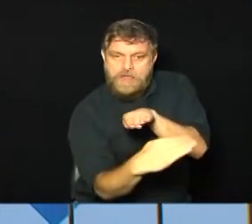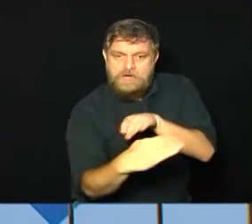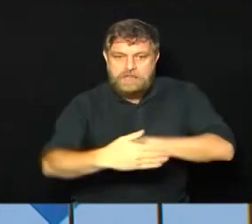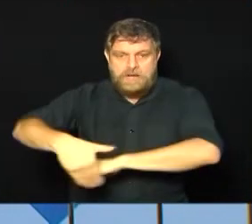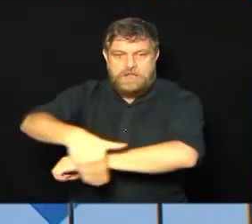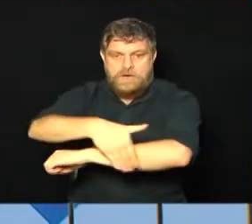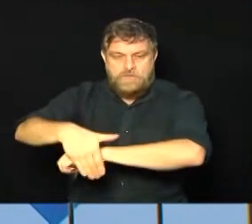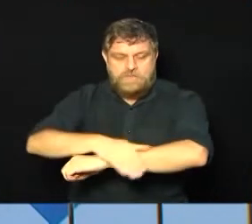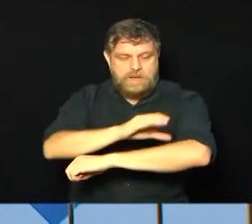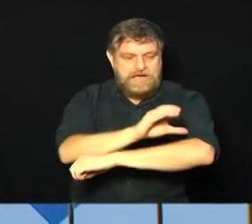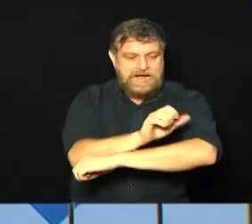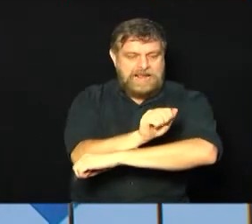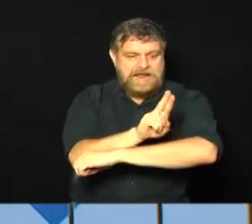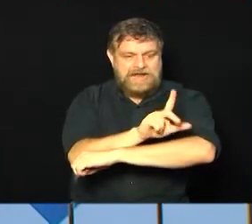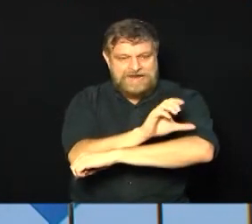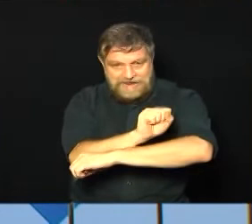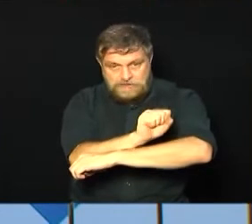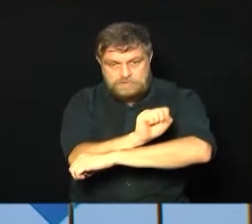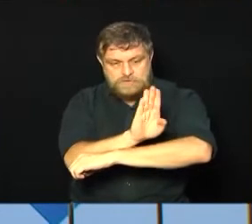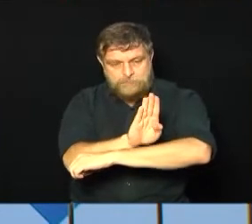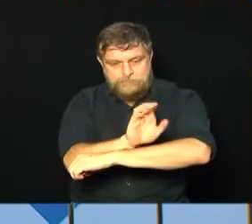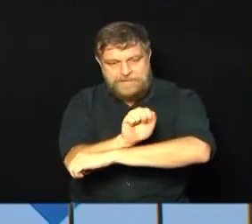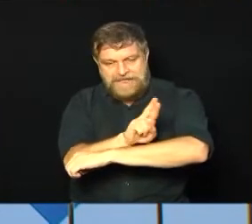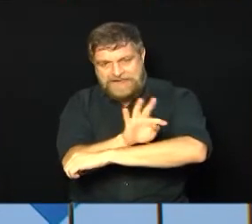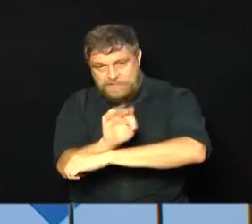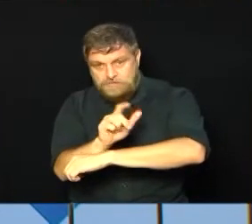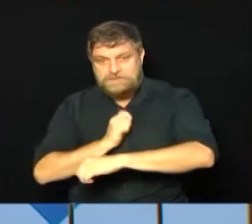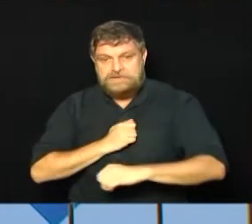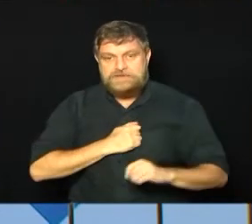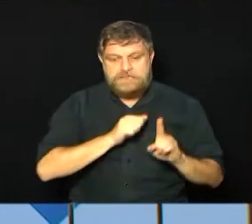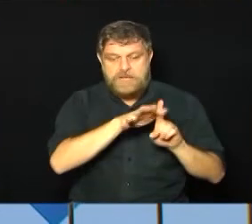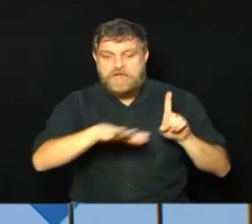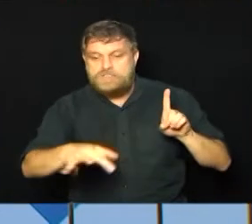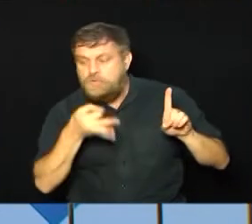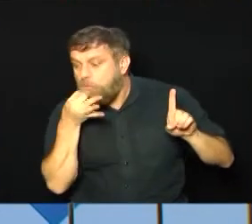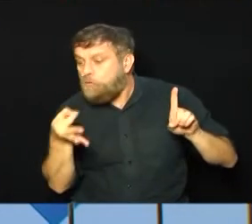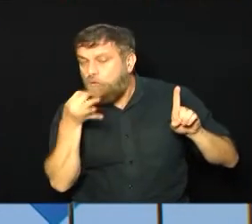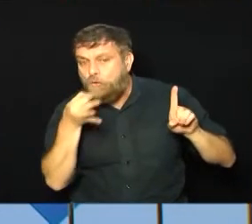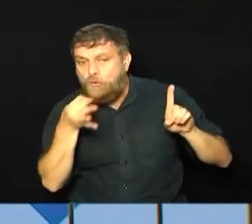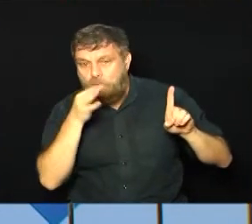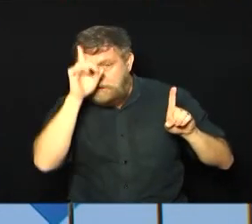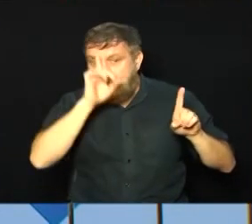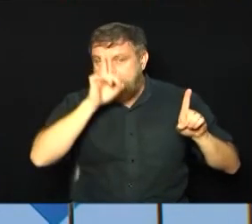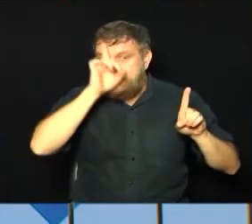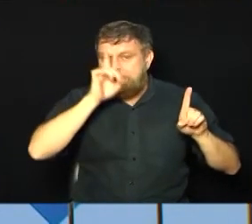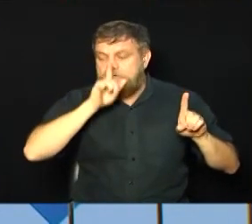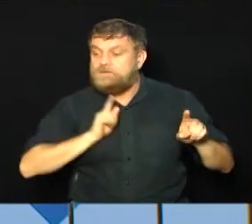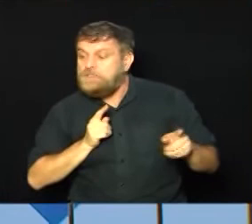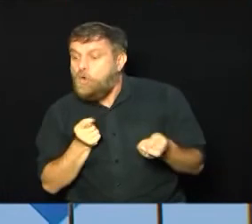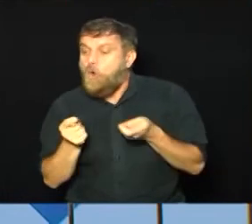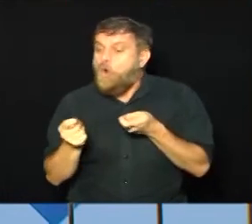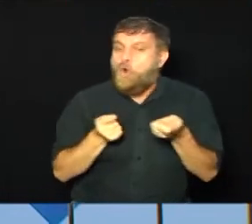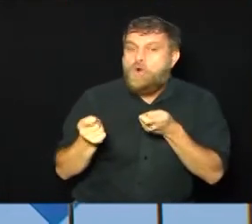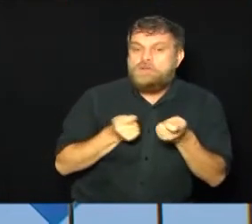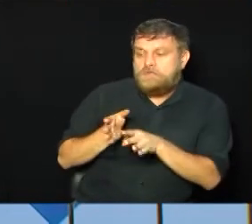Carlos Barreto e Hermínia Maria Vicentini. Agentes de mobilidade urbana estão no local fazendo todo o controle do